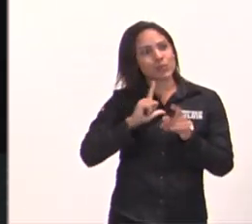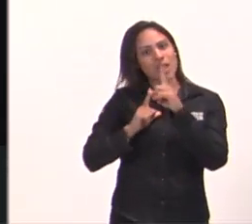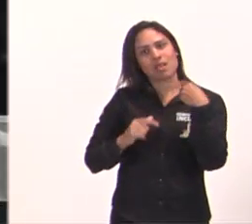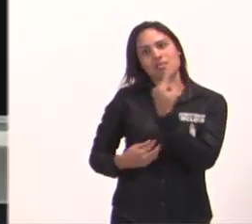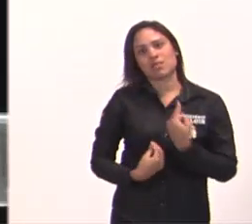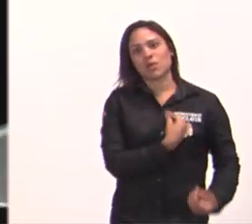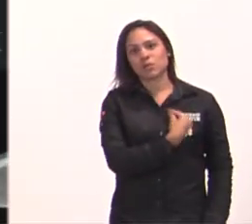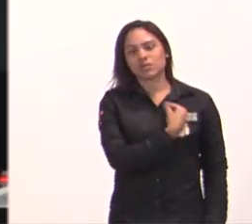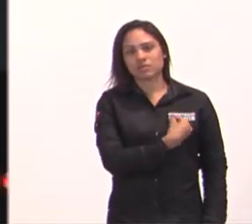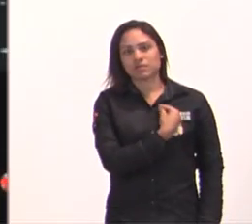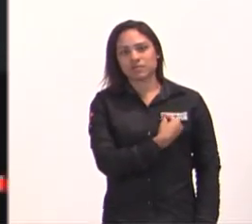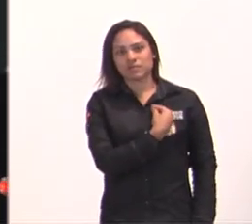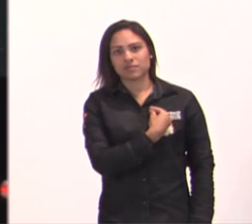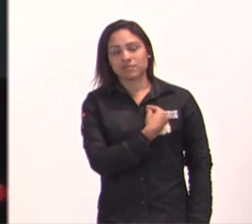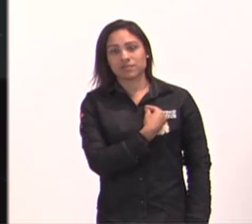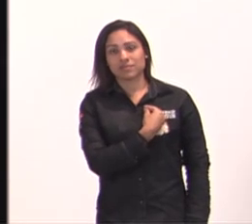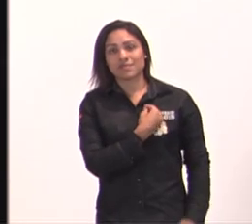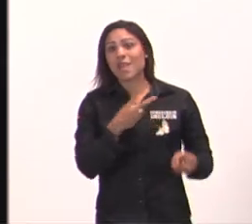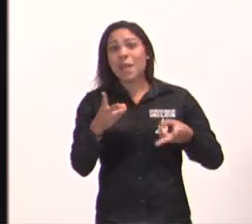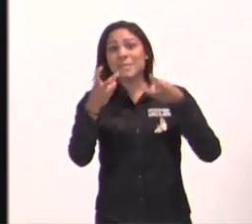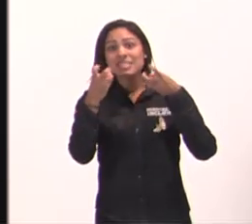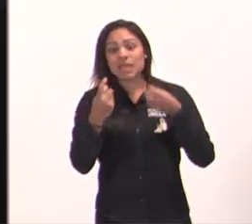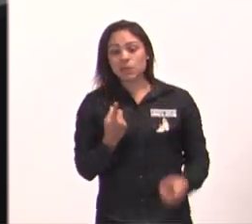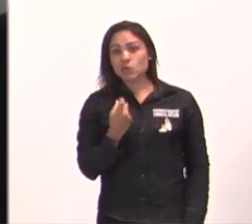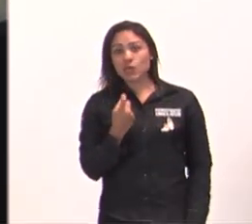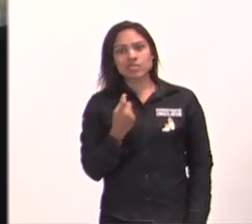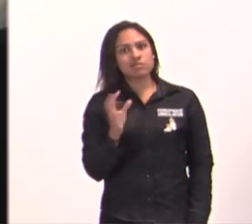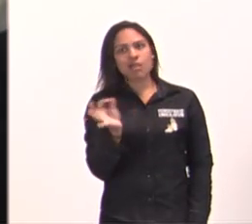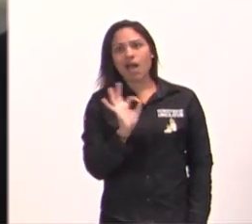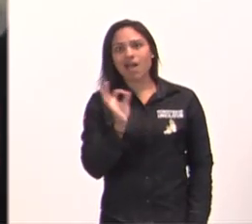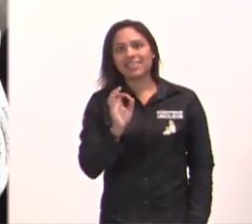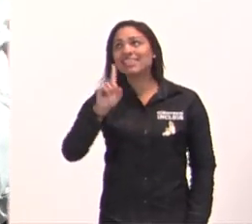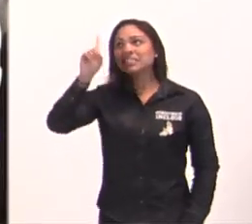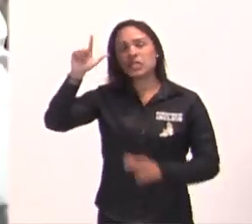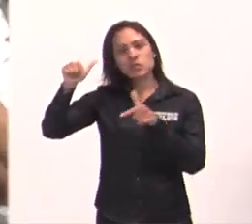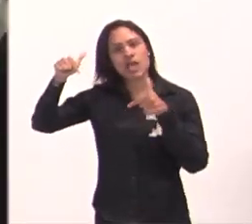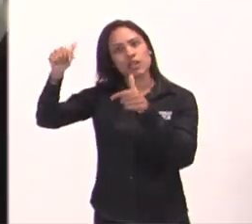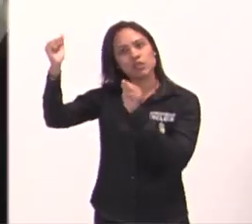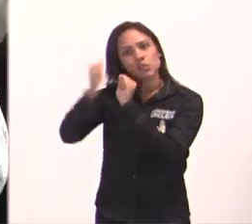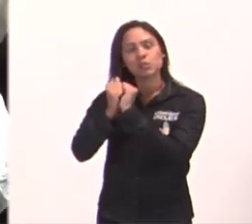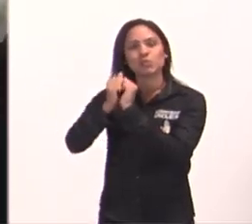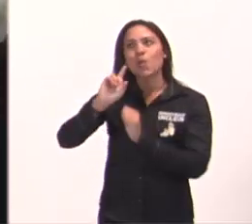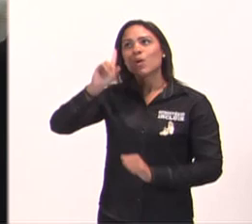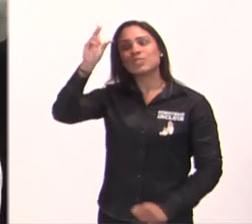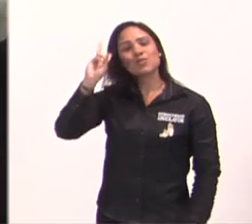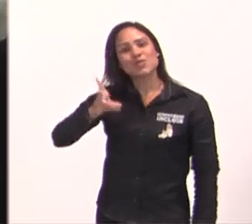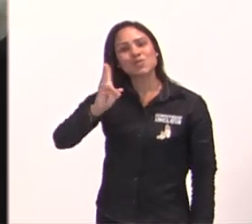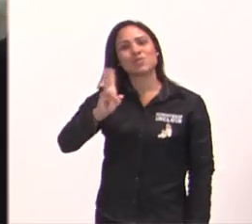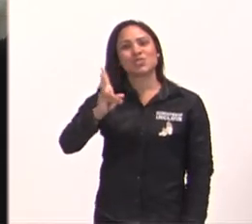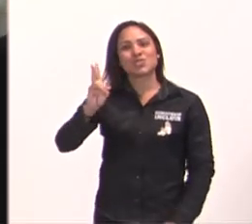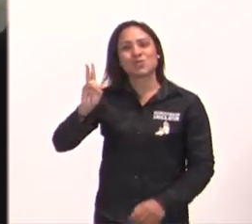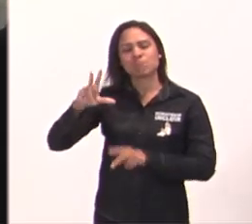isso, ele percebe que ele não está sozinho, ele percebe que Deus está agindo, ele percebe que Deus continua fluindo, que Deus manda